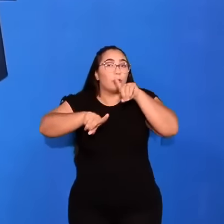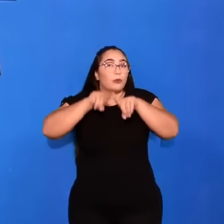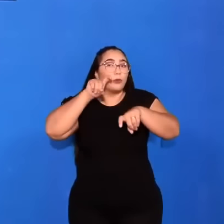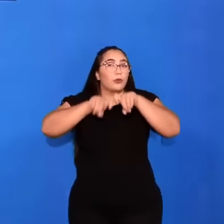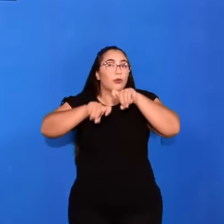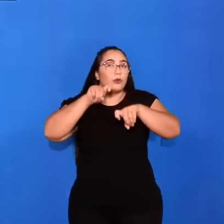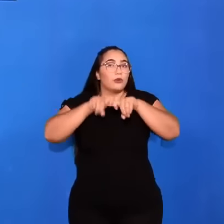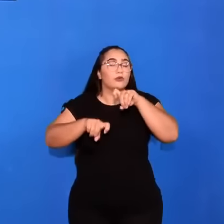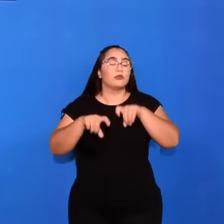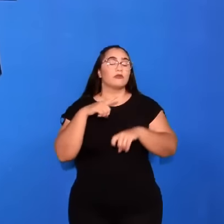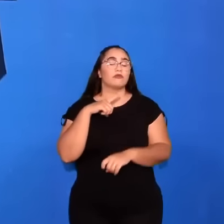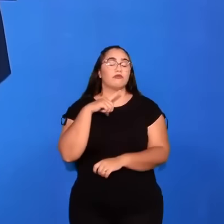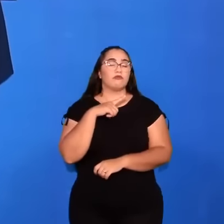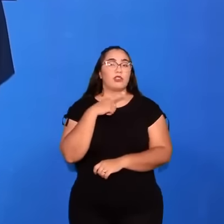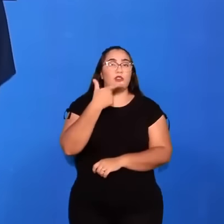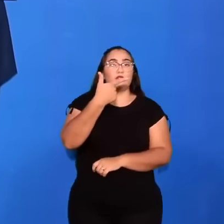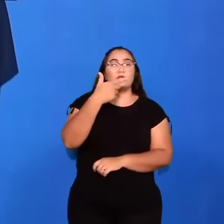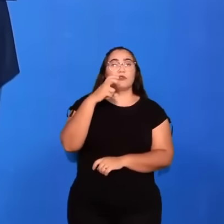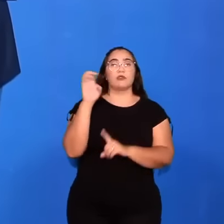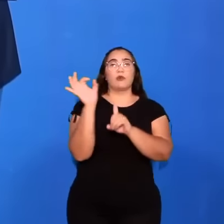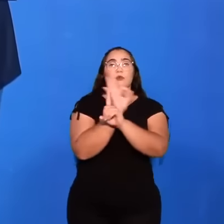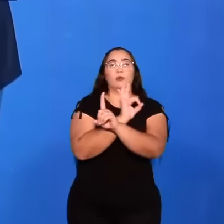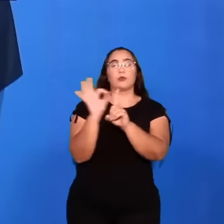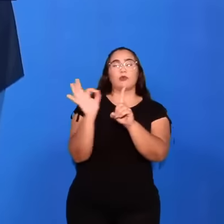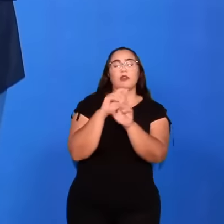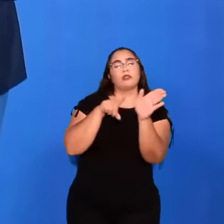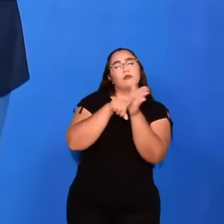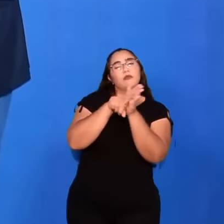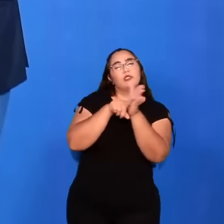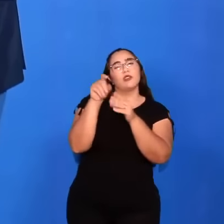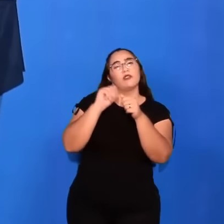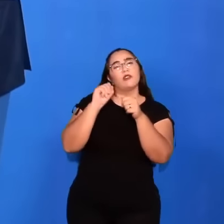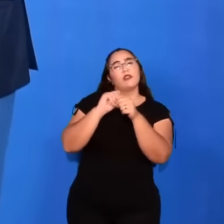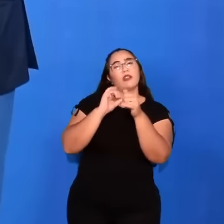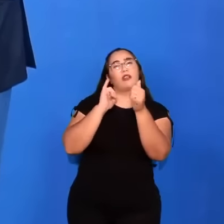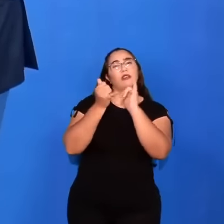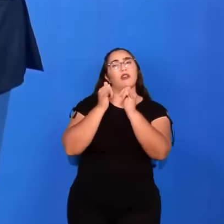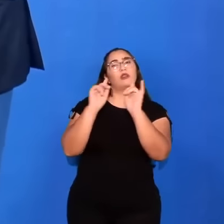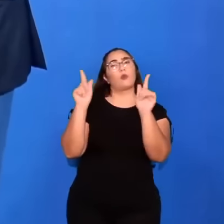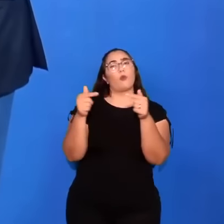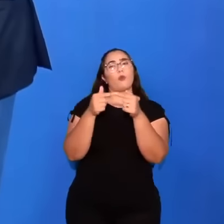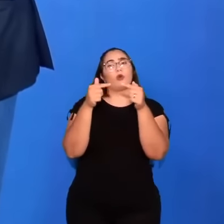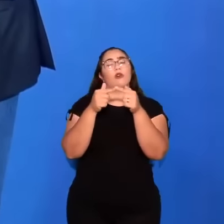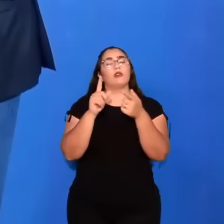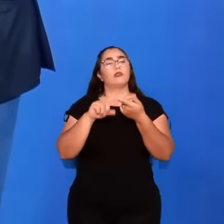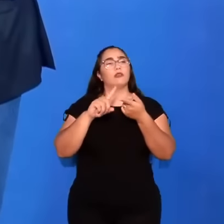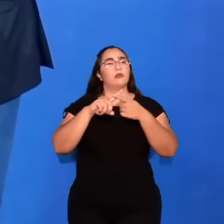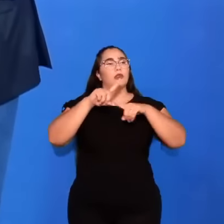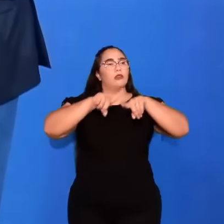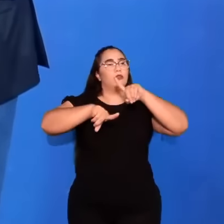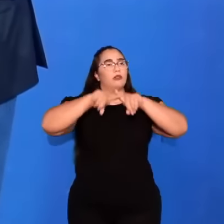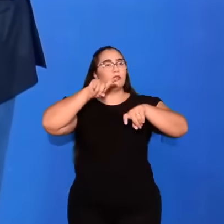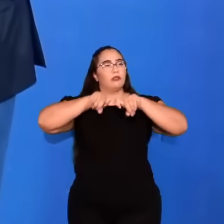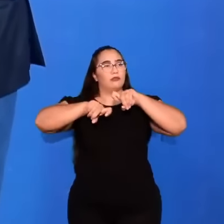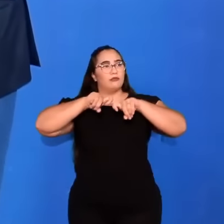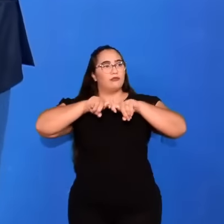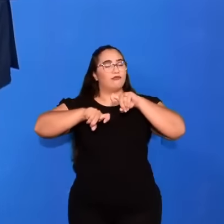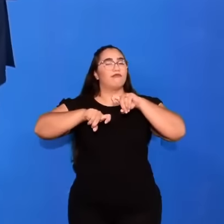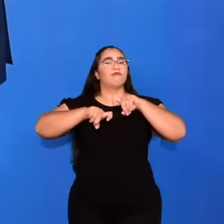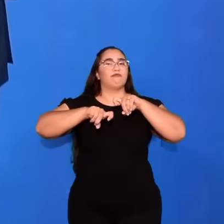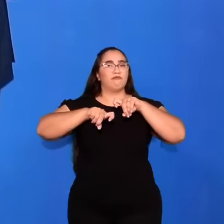pornográficos. 25% das pesquisas feitas na internet, estão relacionadas a pornografia.